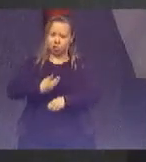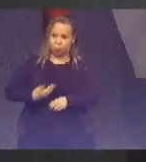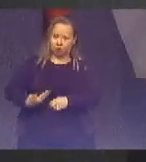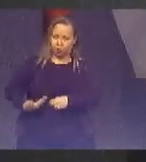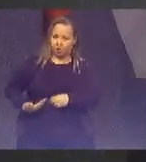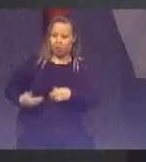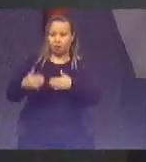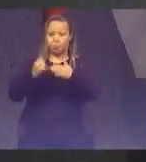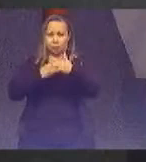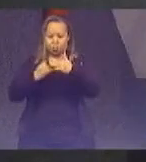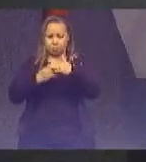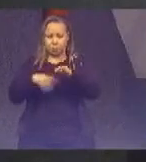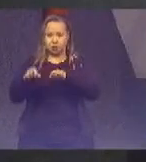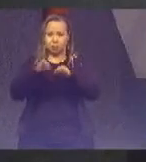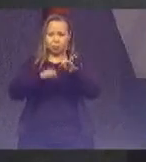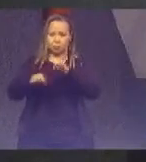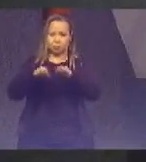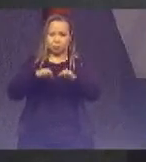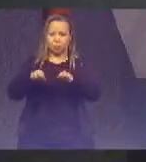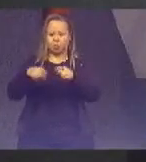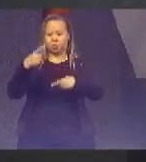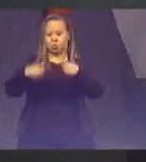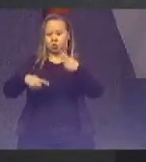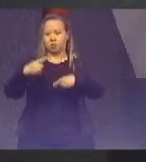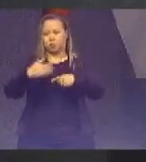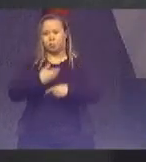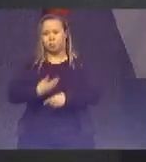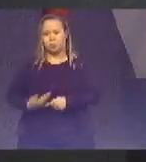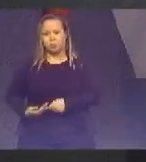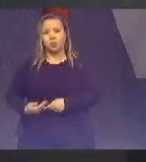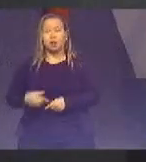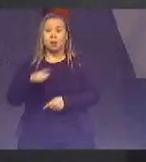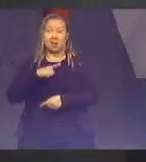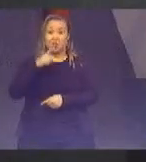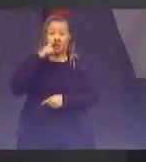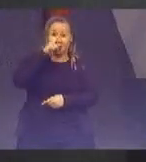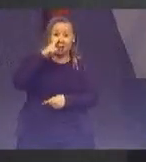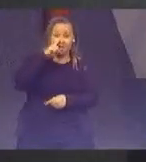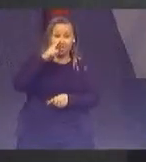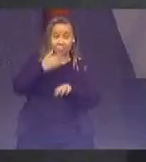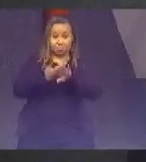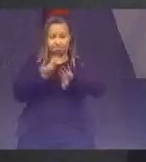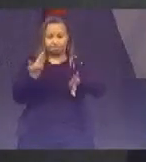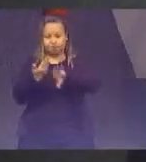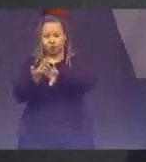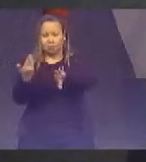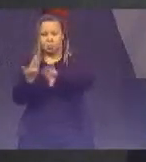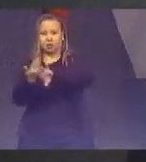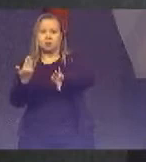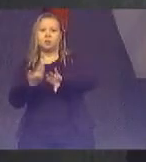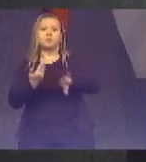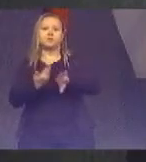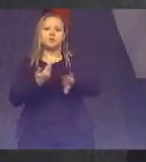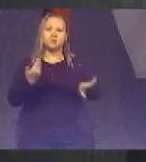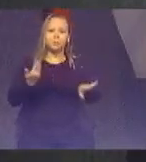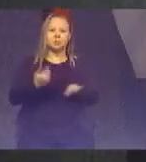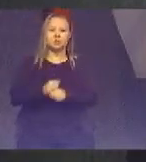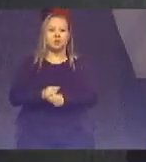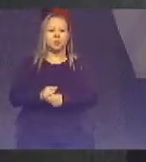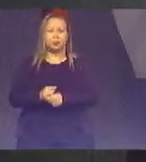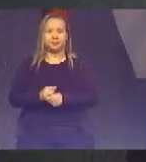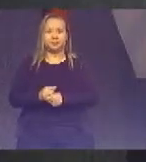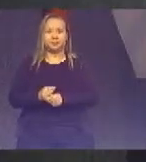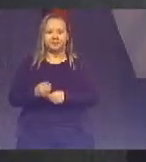execução das políticas públicas propiciando riscos de fragmentação sobreposições duplicidades